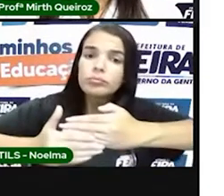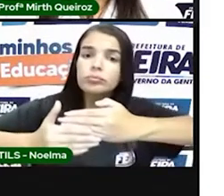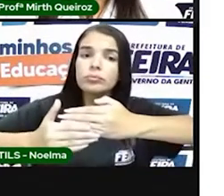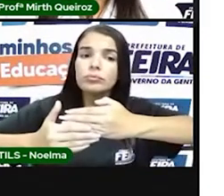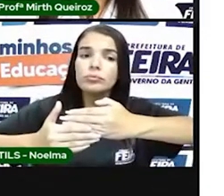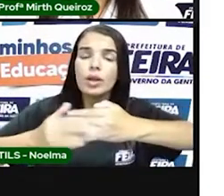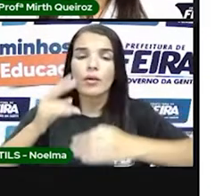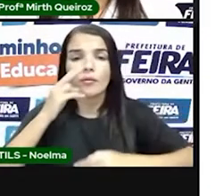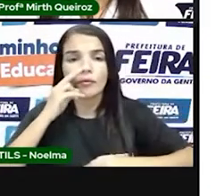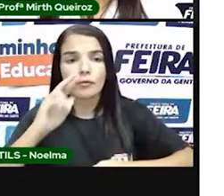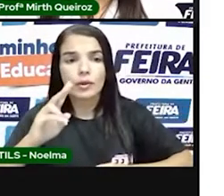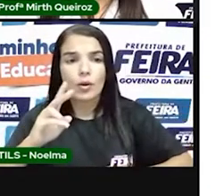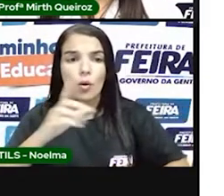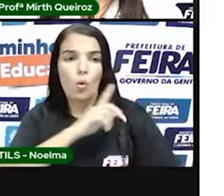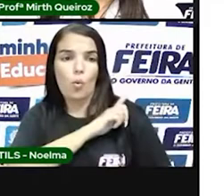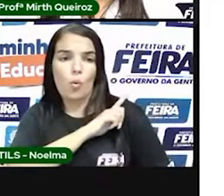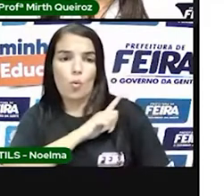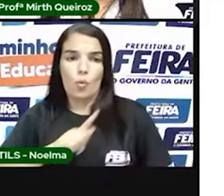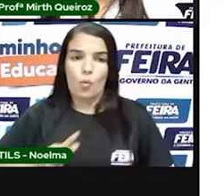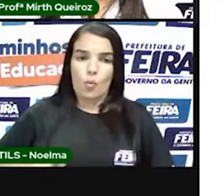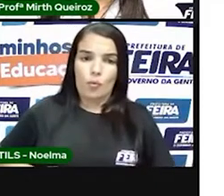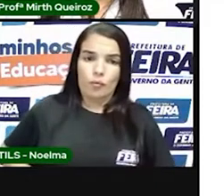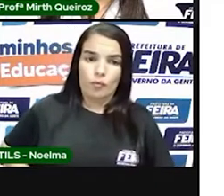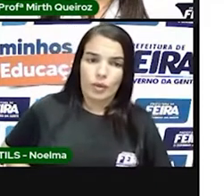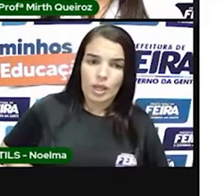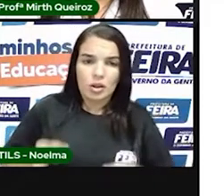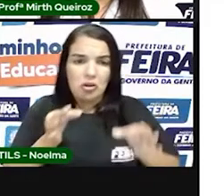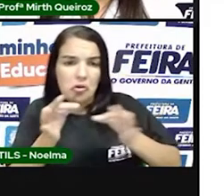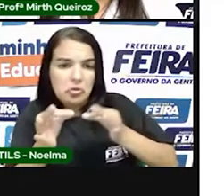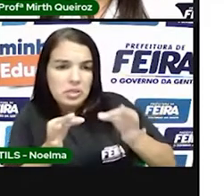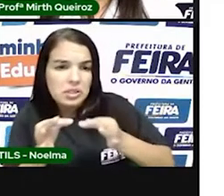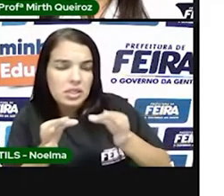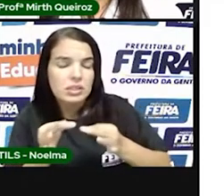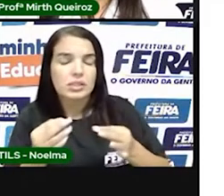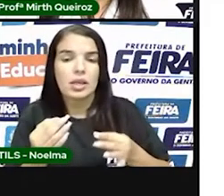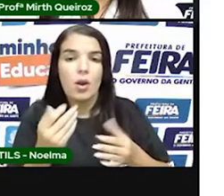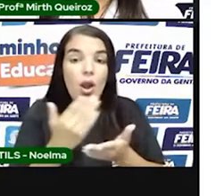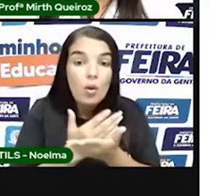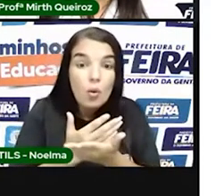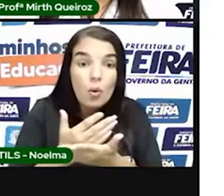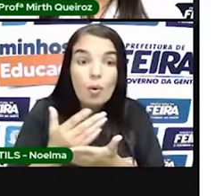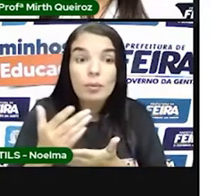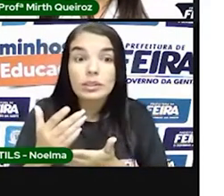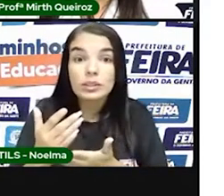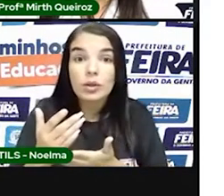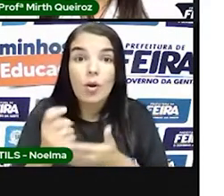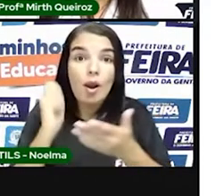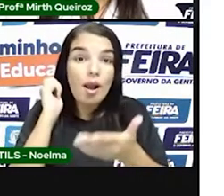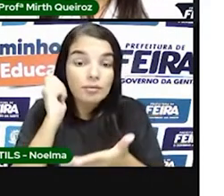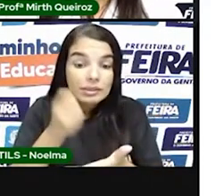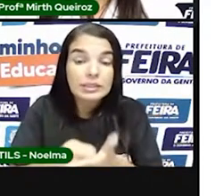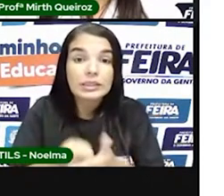políticas, econômicas e sociais começaram a ser hostalizadas. A partir de que, então? Da organização das